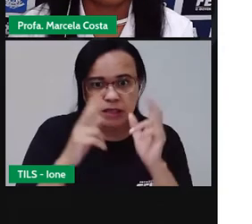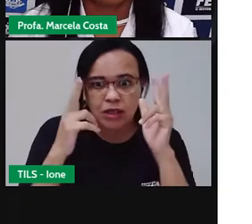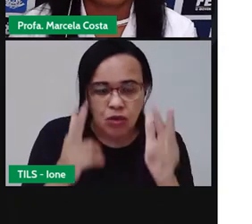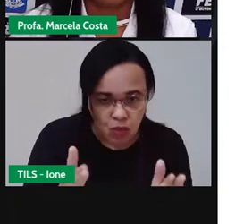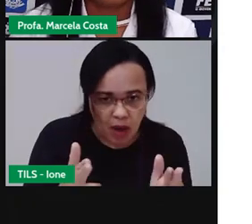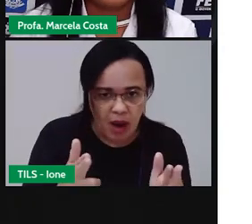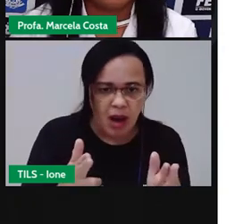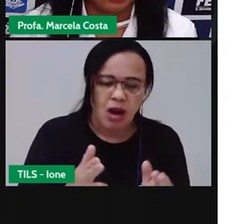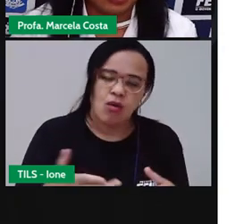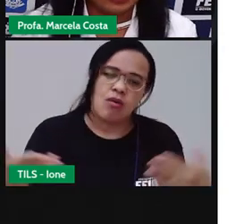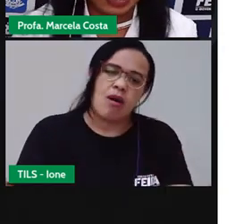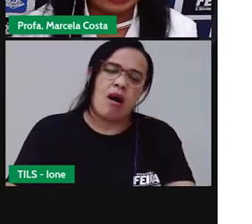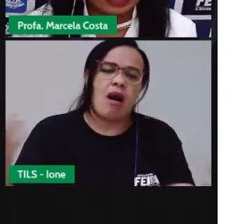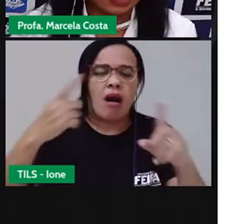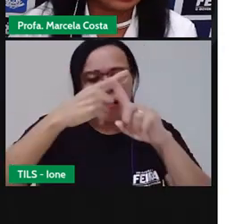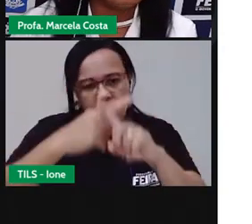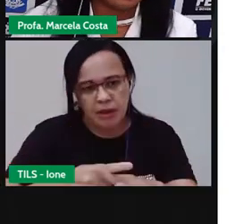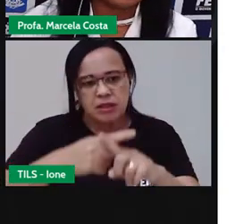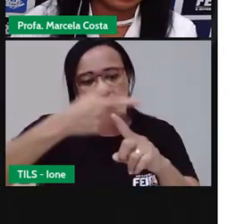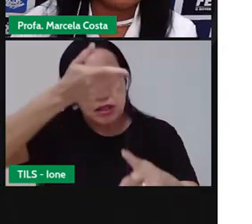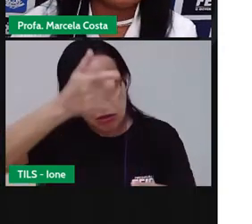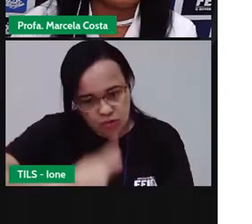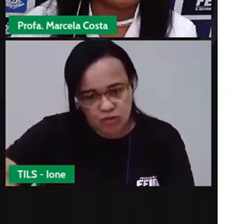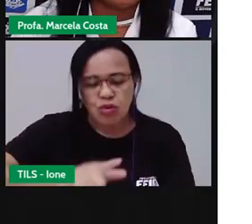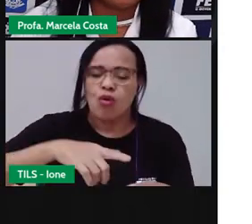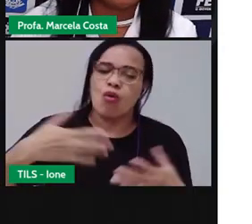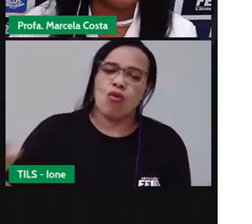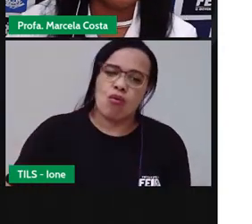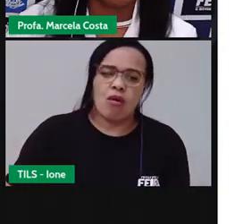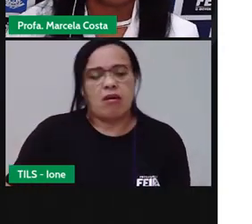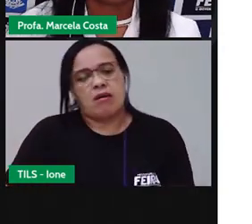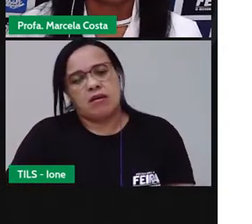e se joga outra vez até desempatar.